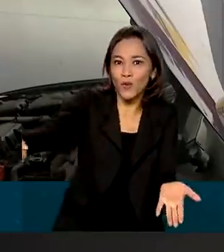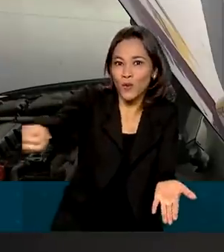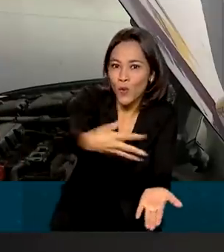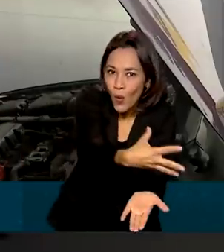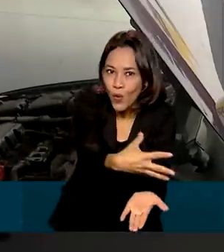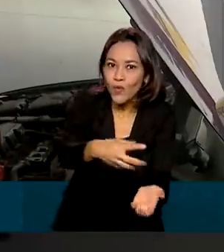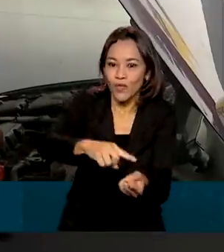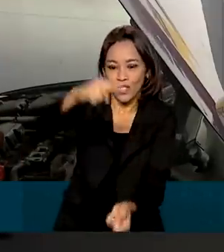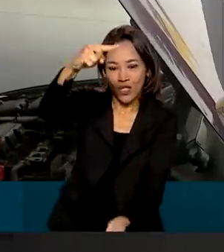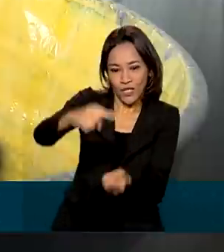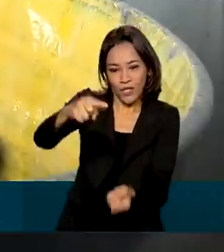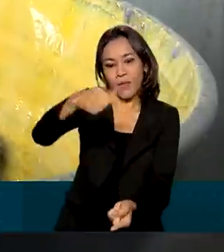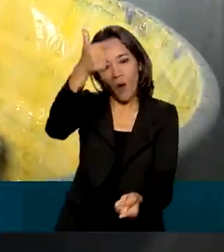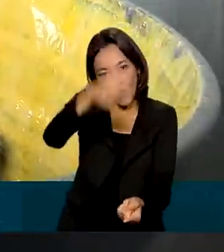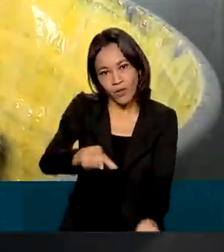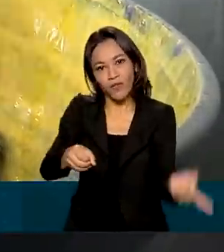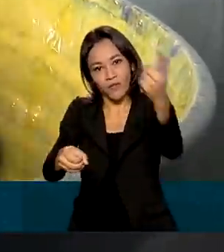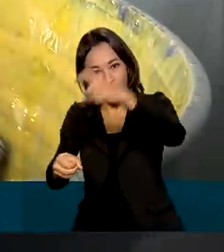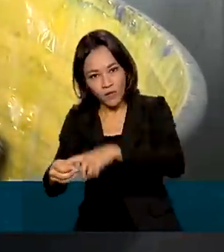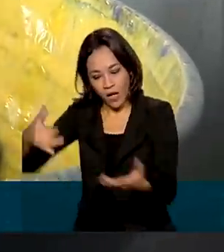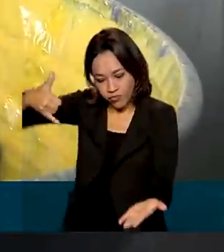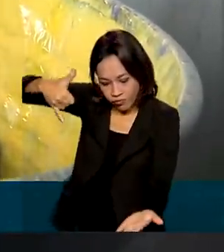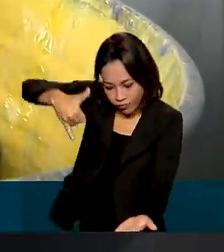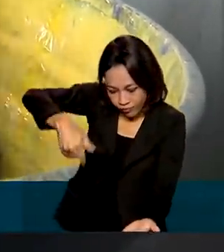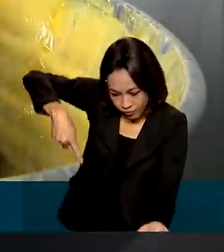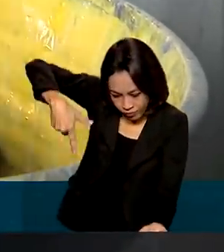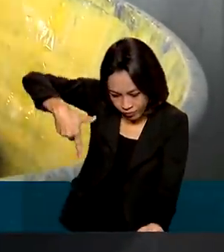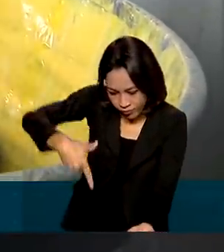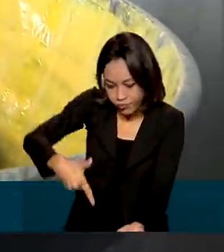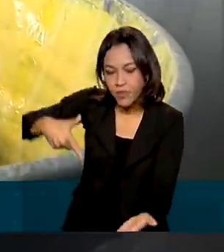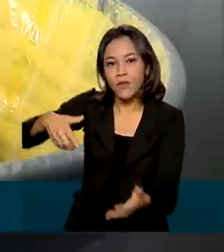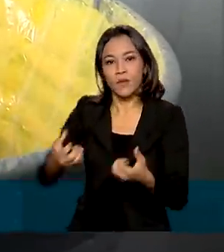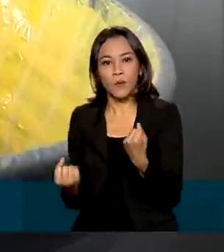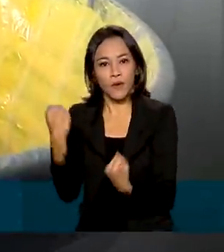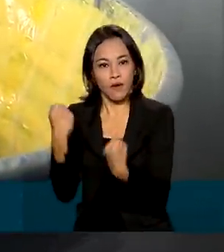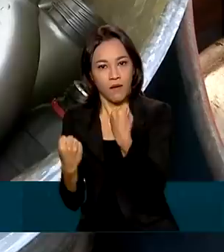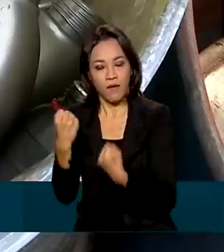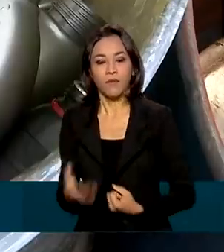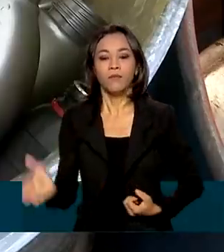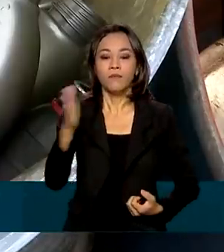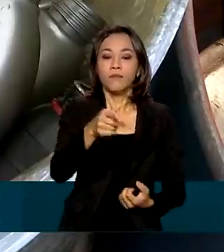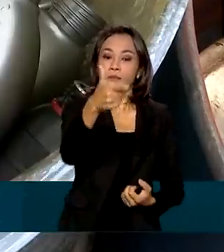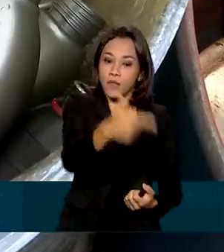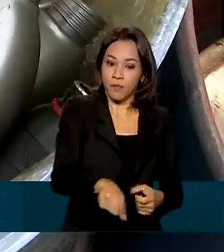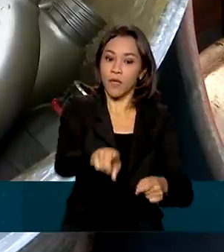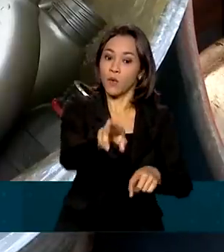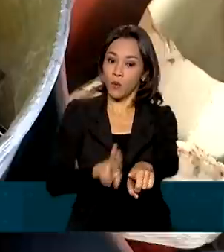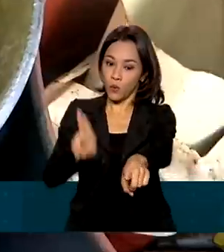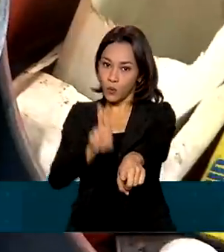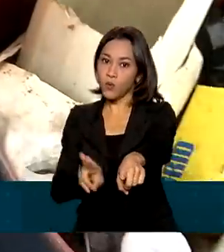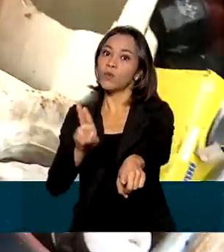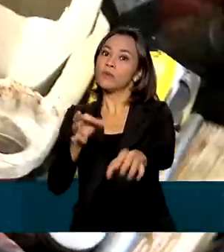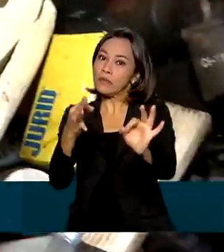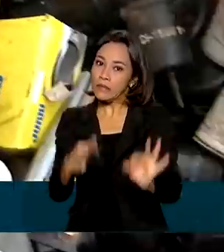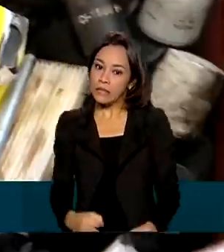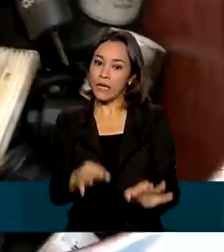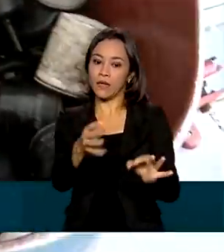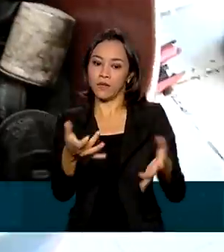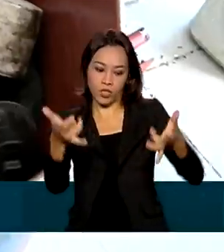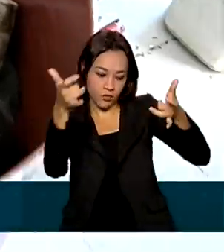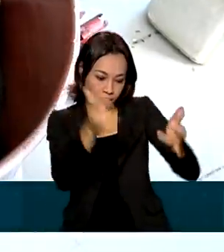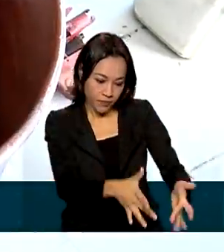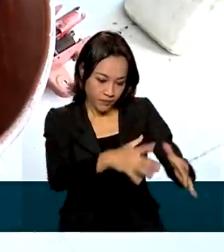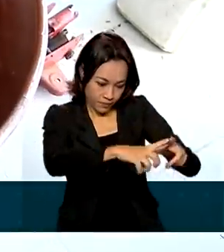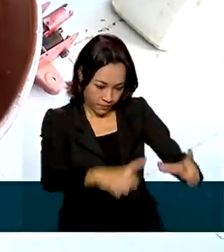pronto para ir para o motor. A empresa investe ainda no reaproveitamento de embalagens e no descarte correto, estratégias da